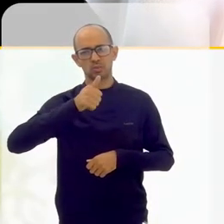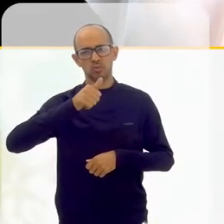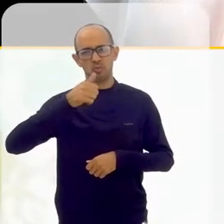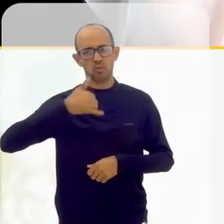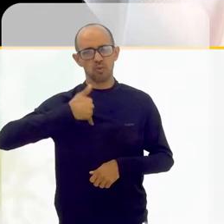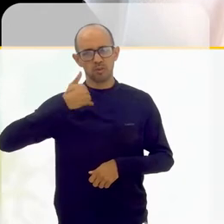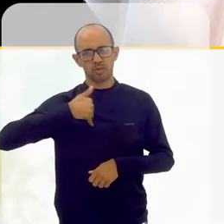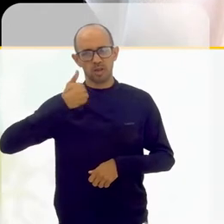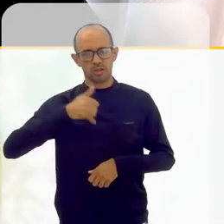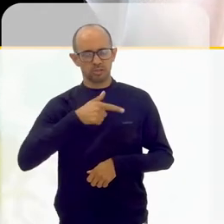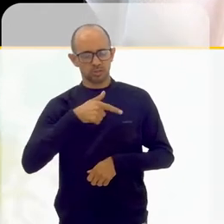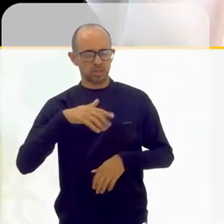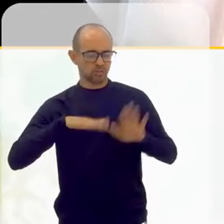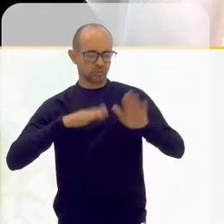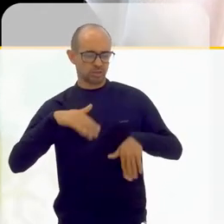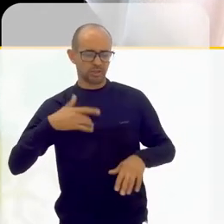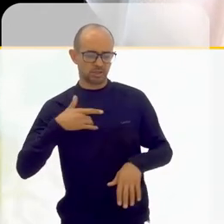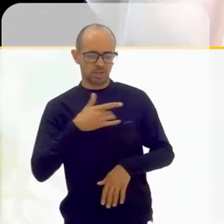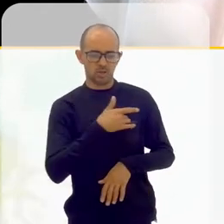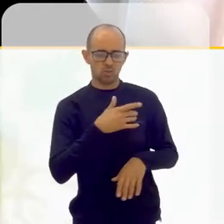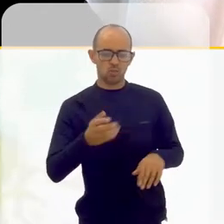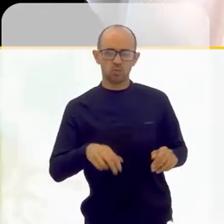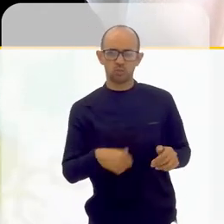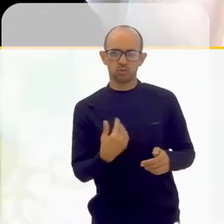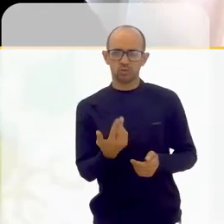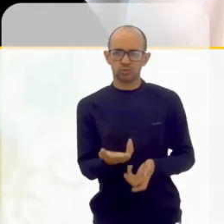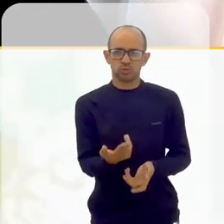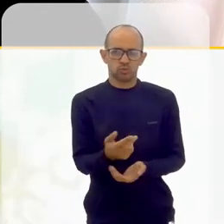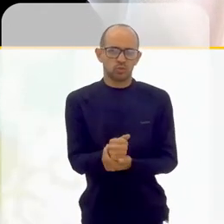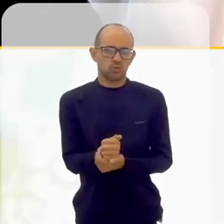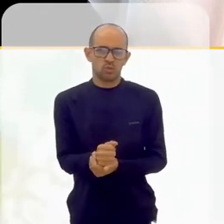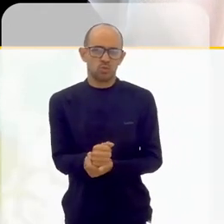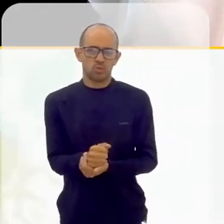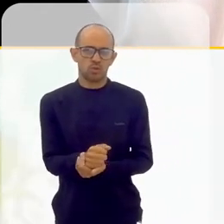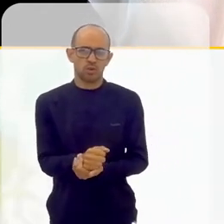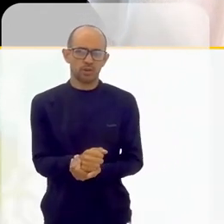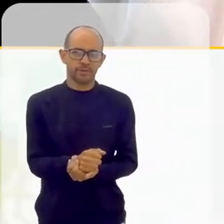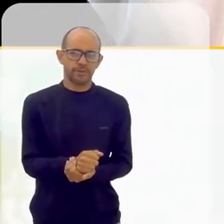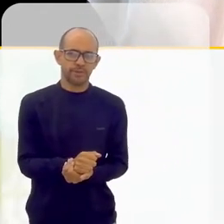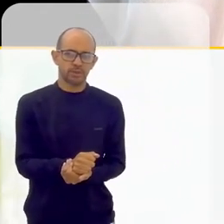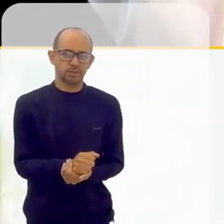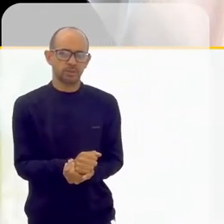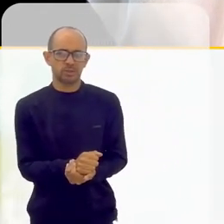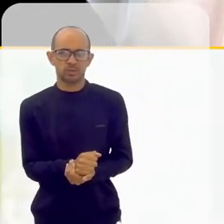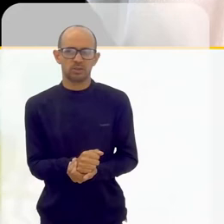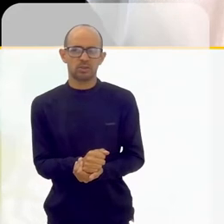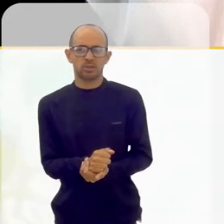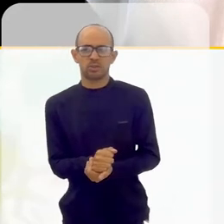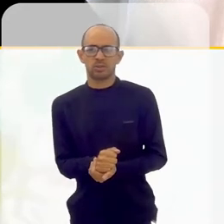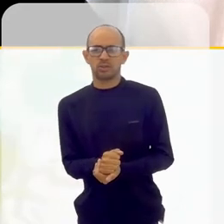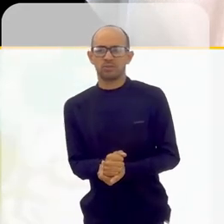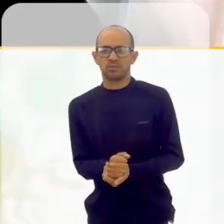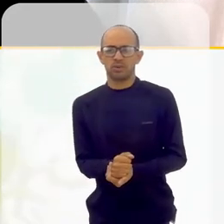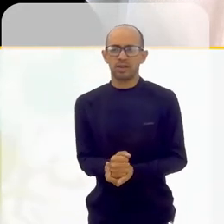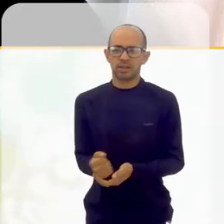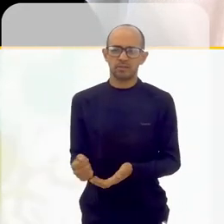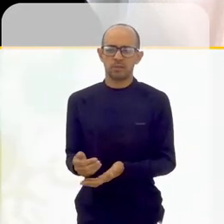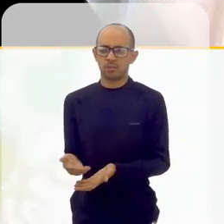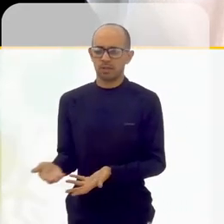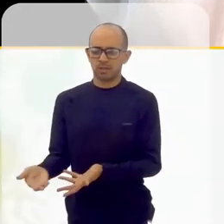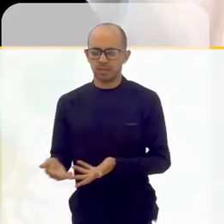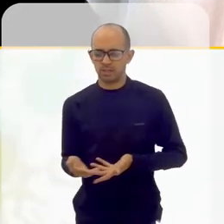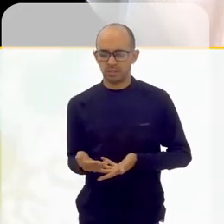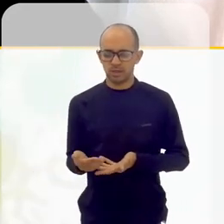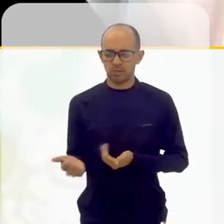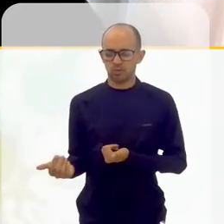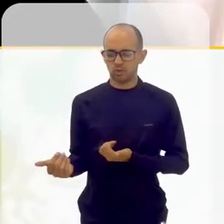vezes até na saúde, tipo, a última a ser atendida, porque vamos dar prioridade para quem é mais novo e